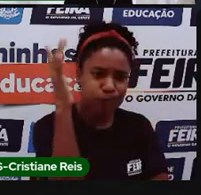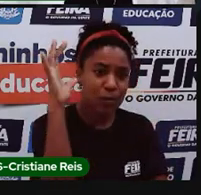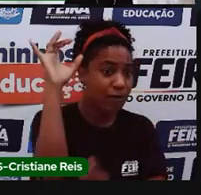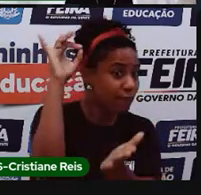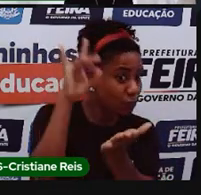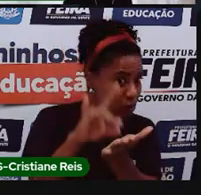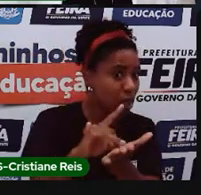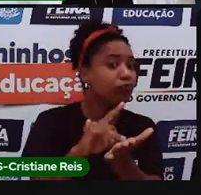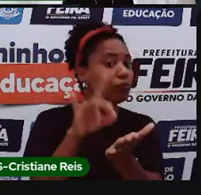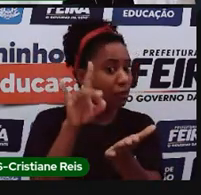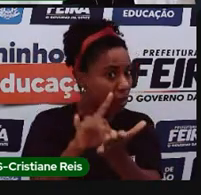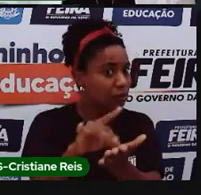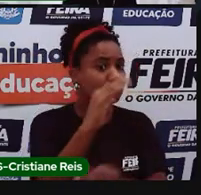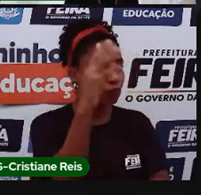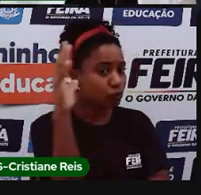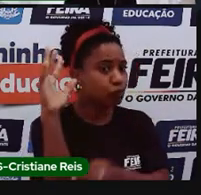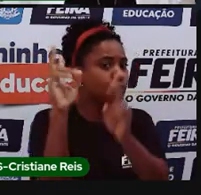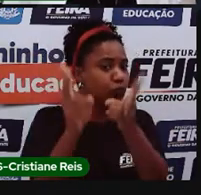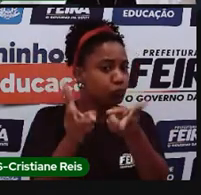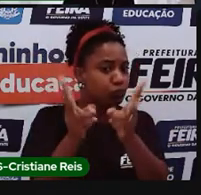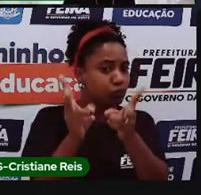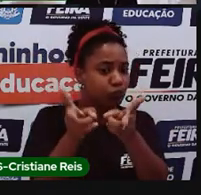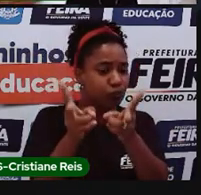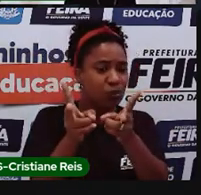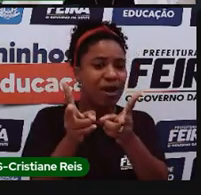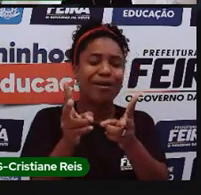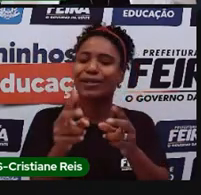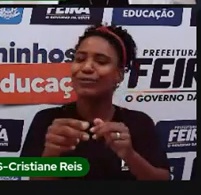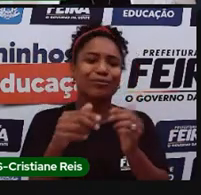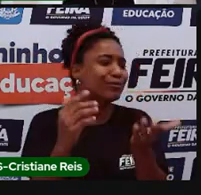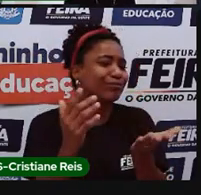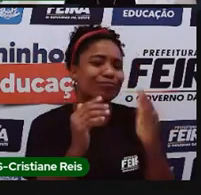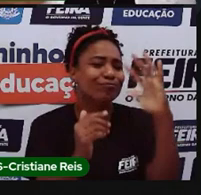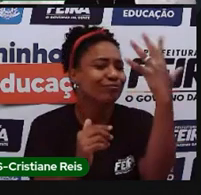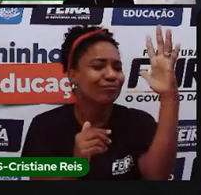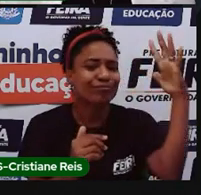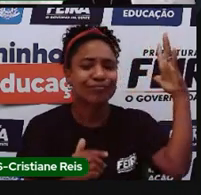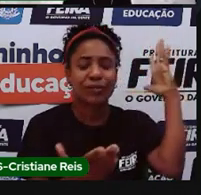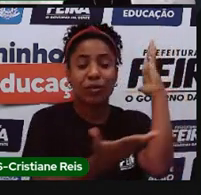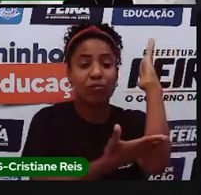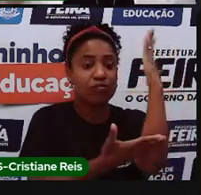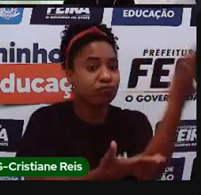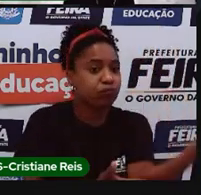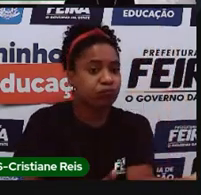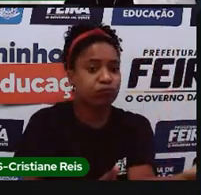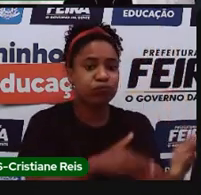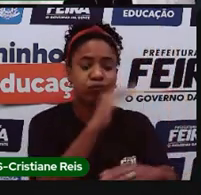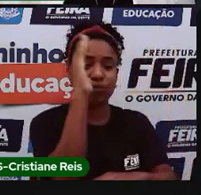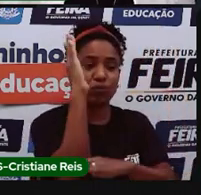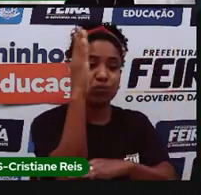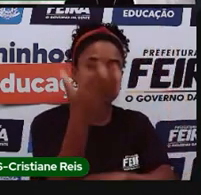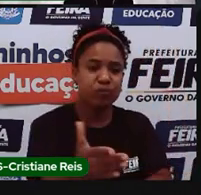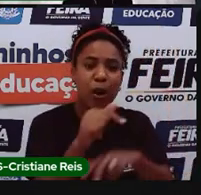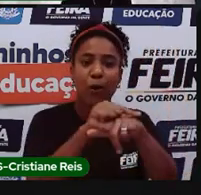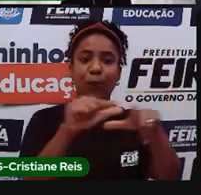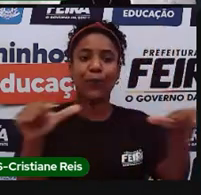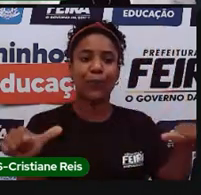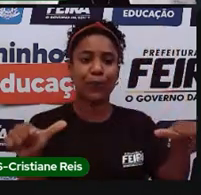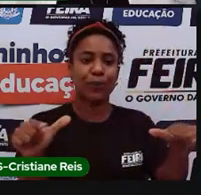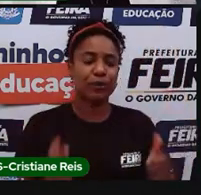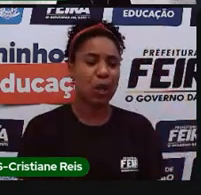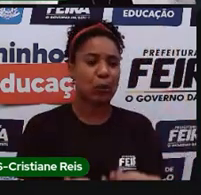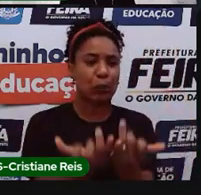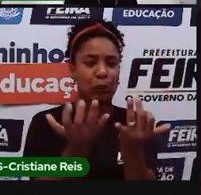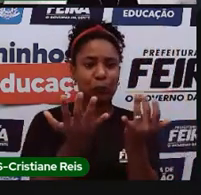não representa mais a realidade, que a gente já desmatou, já construiu as cidades, né, infelizmente praticou as